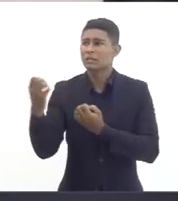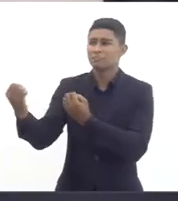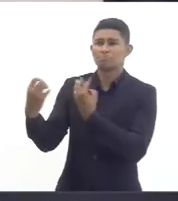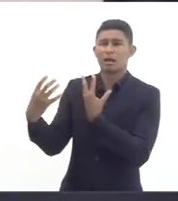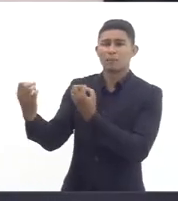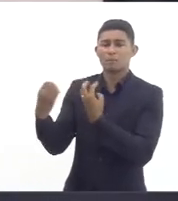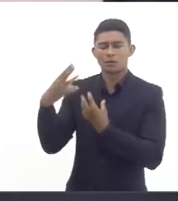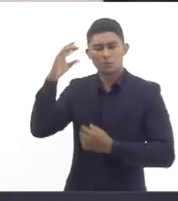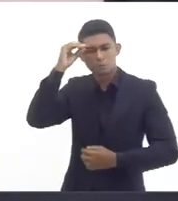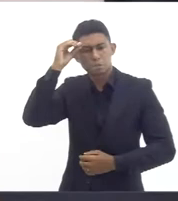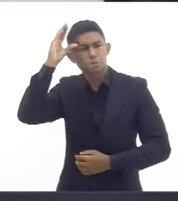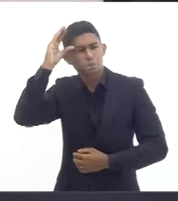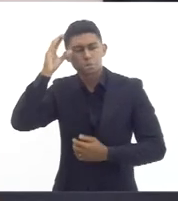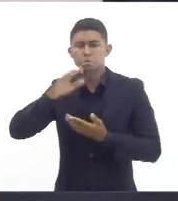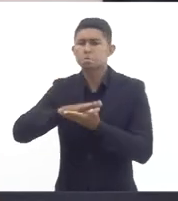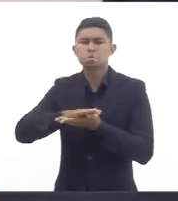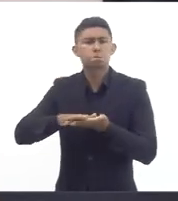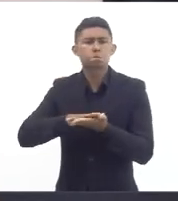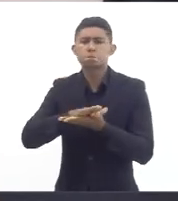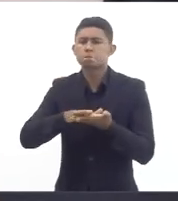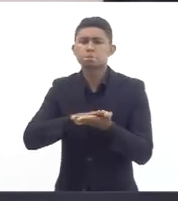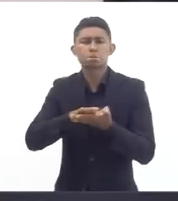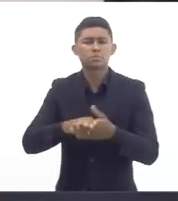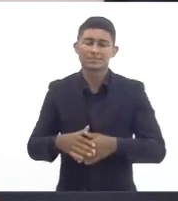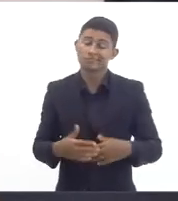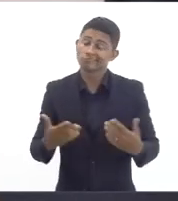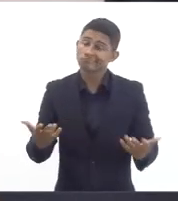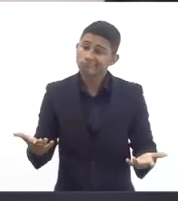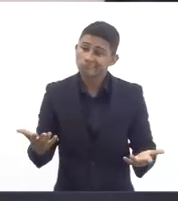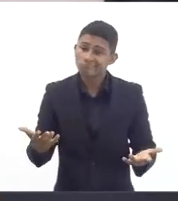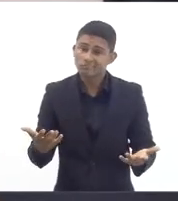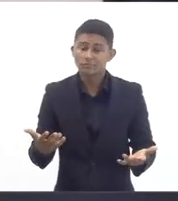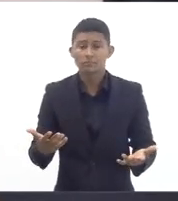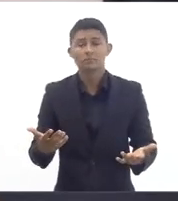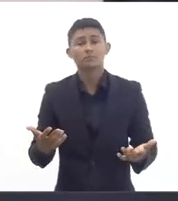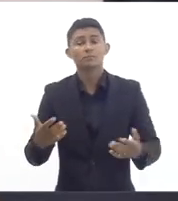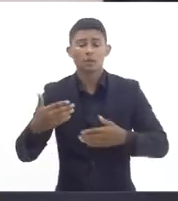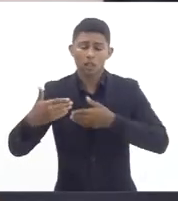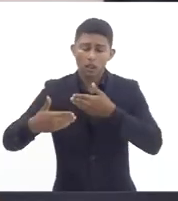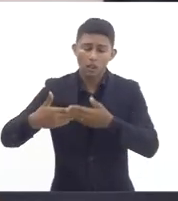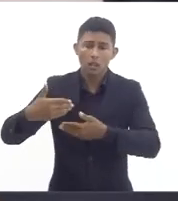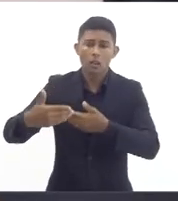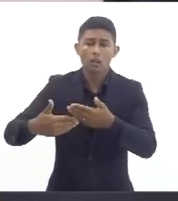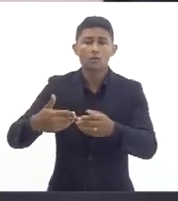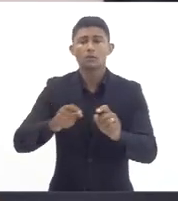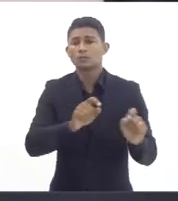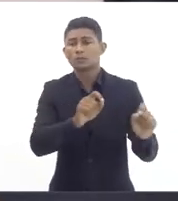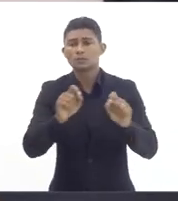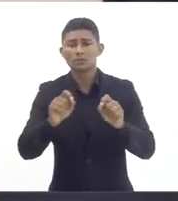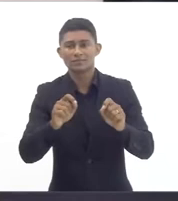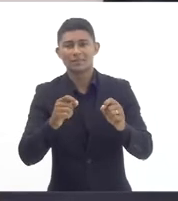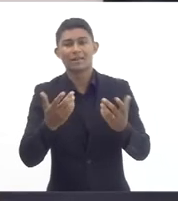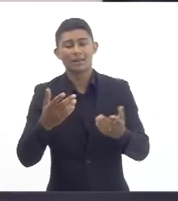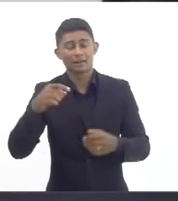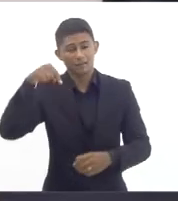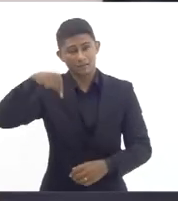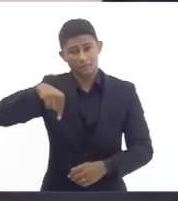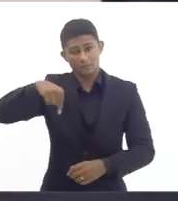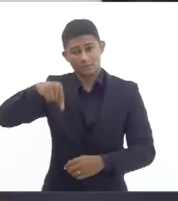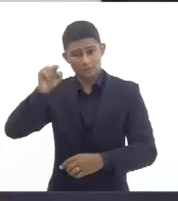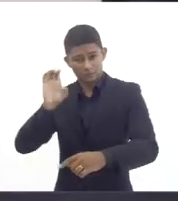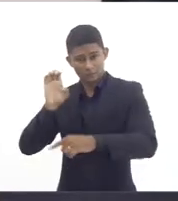semi-formados e com isso a gente acaba formando sem querer o Estado acaba